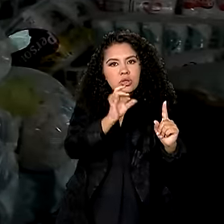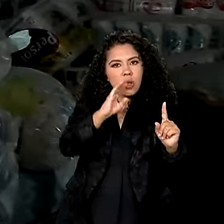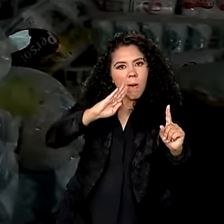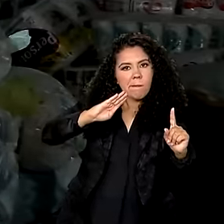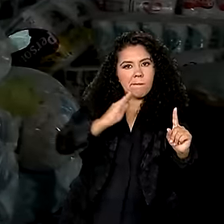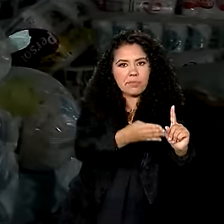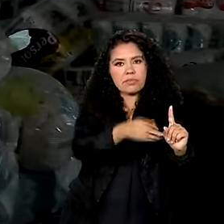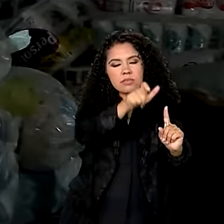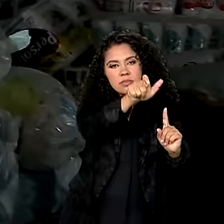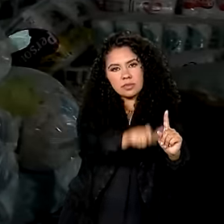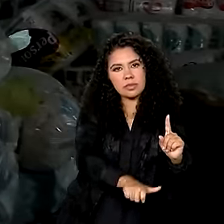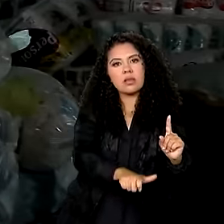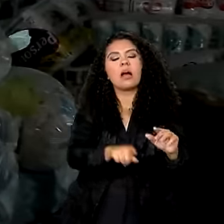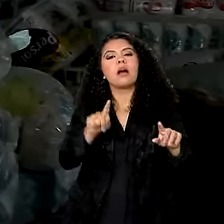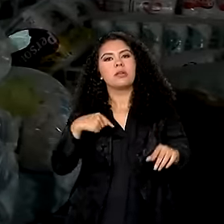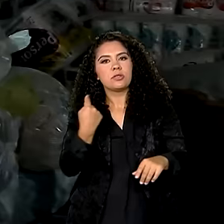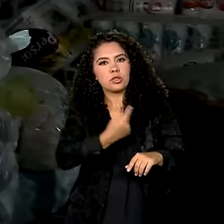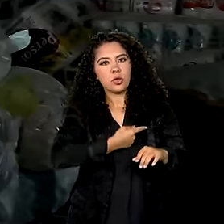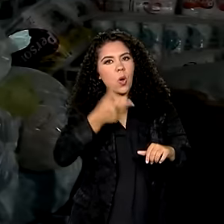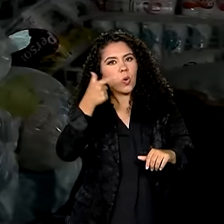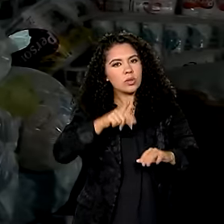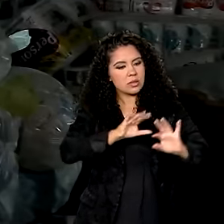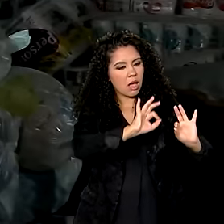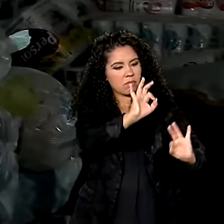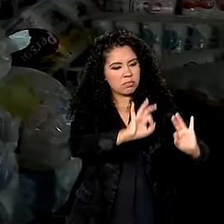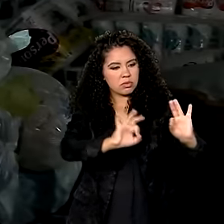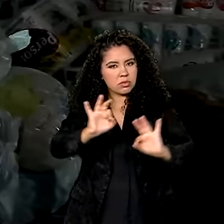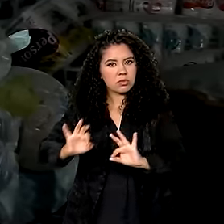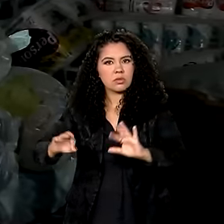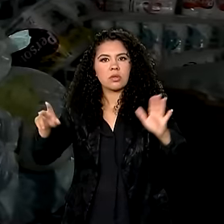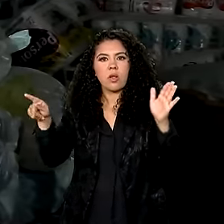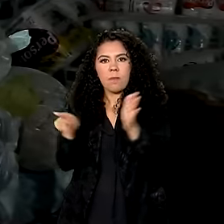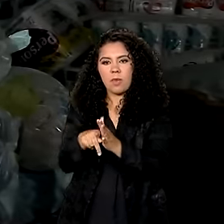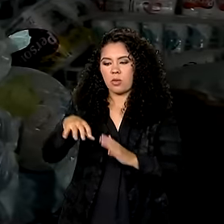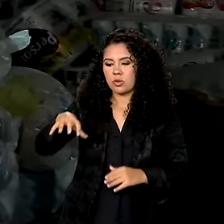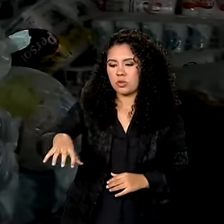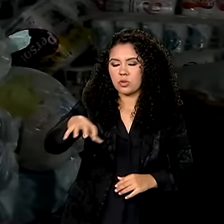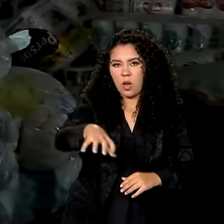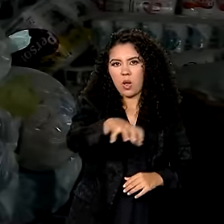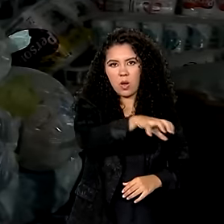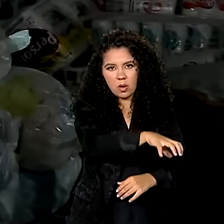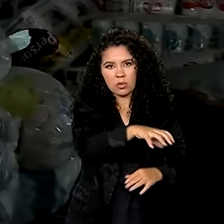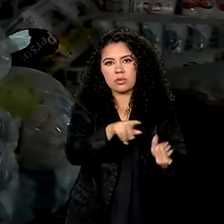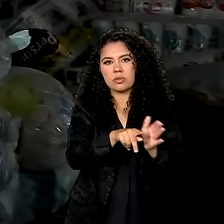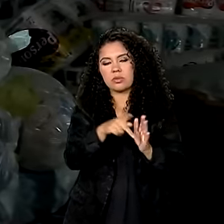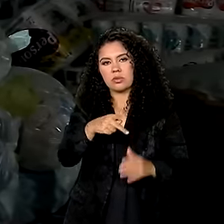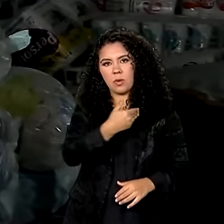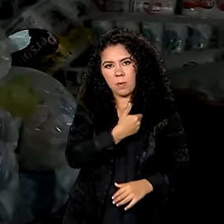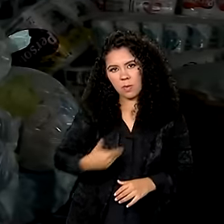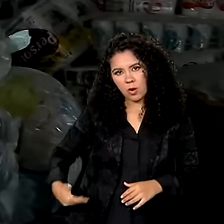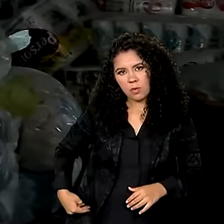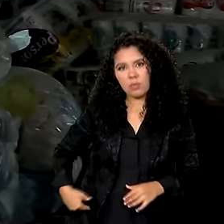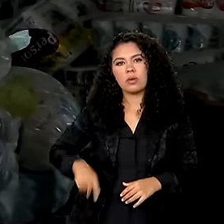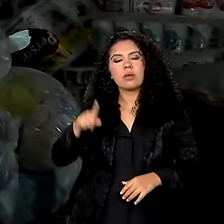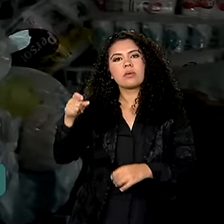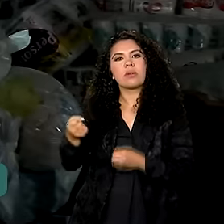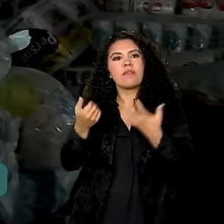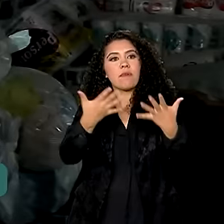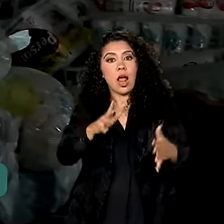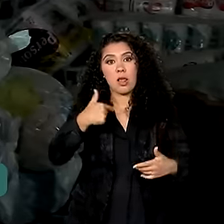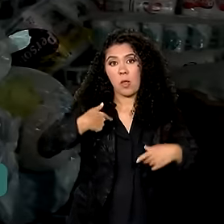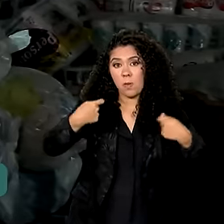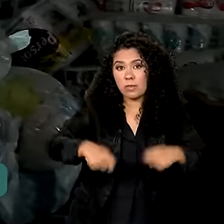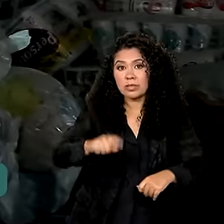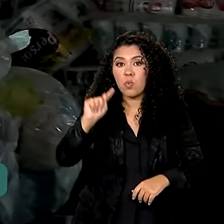enchente. A gente faz esse atendimento dos poderes públicos municipais que vêm aqui e nos dizem, olha, eu preciso de mil colchões, mil